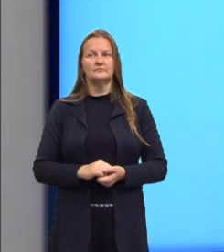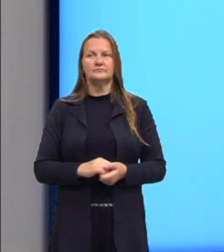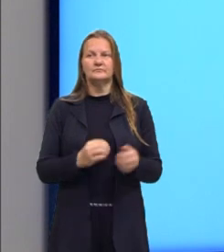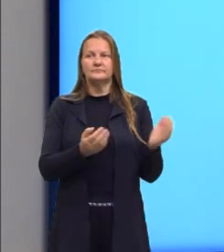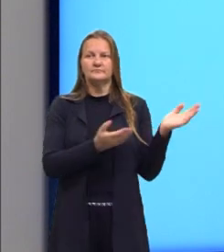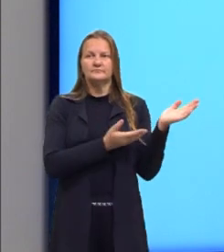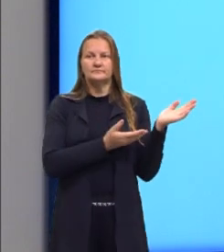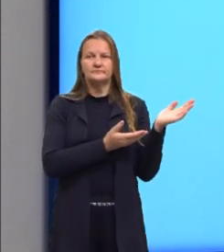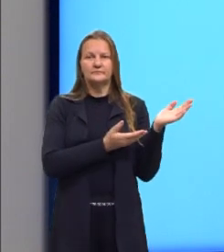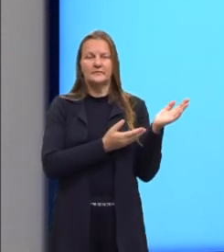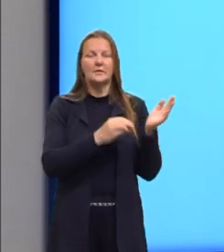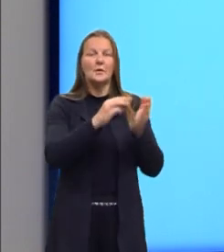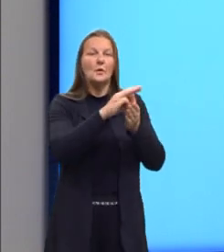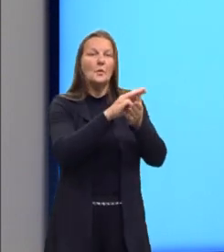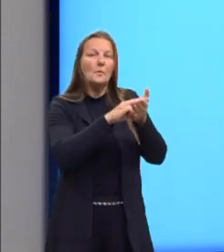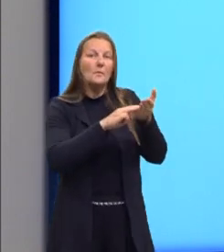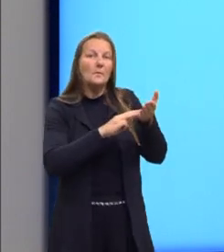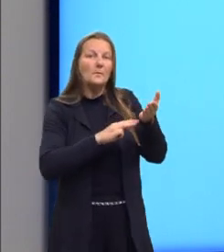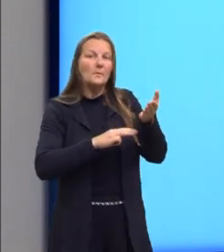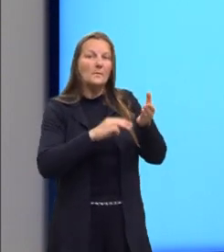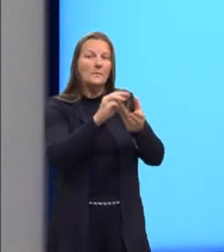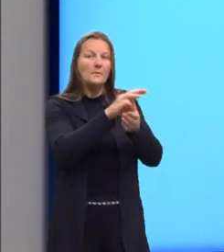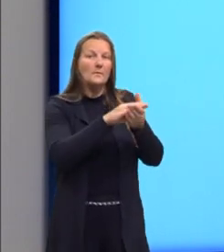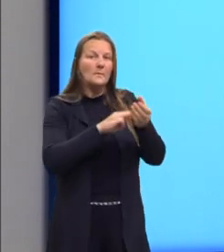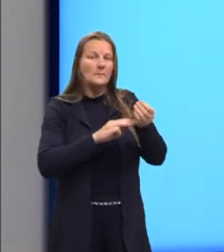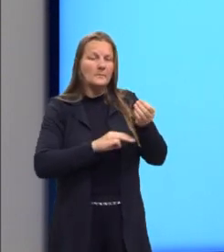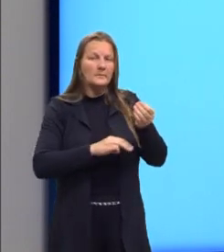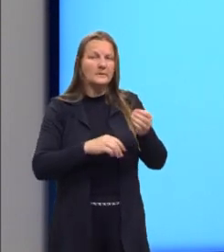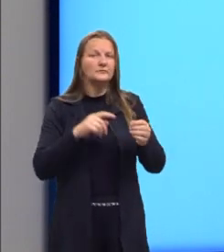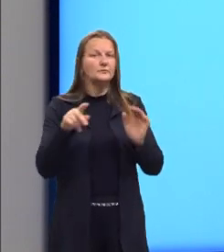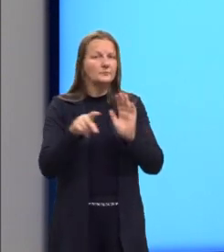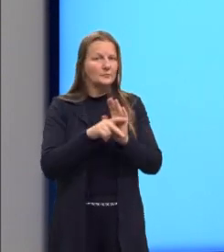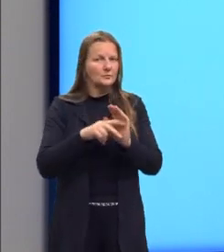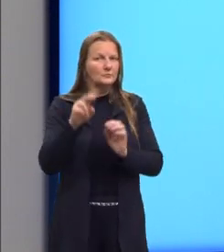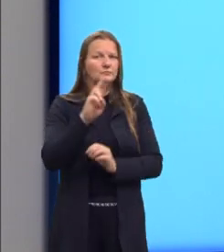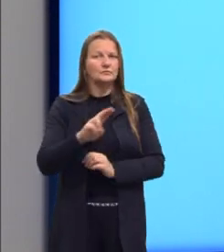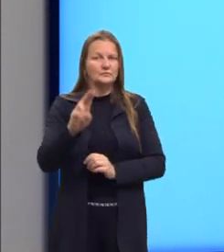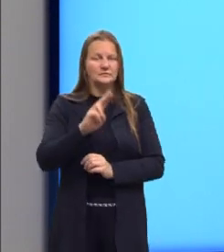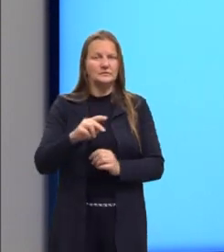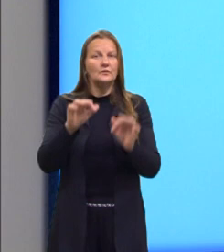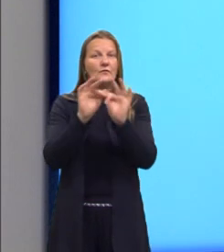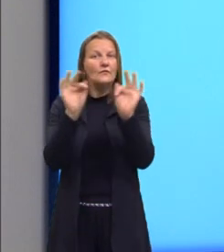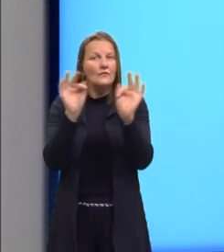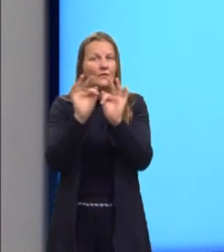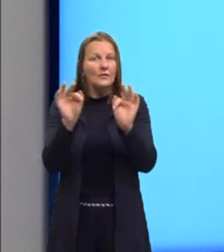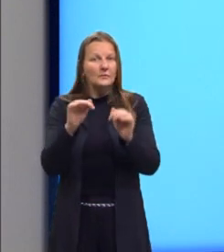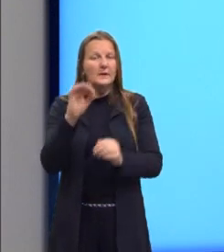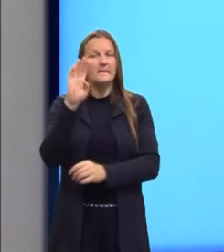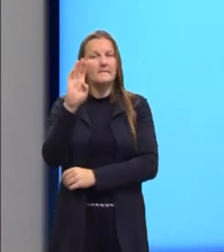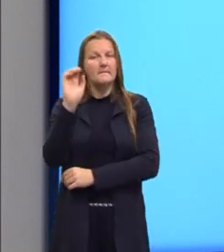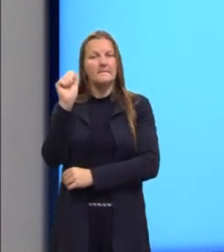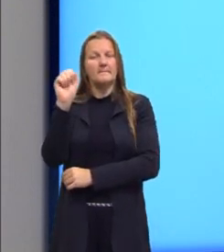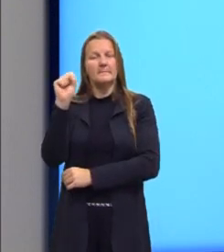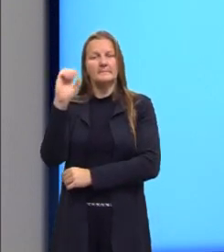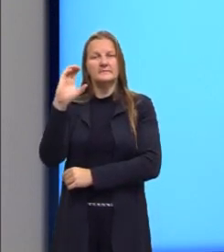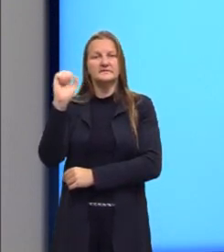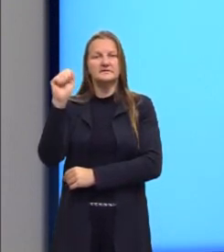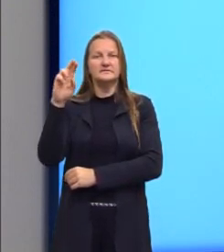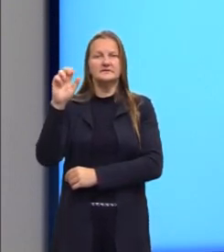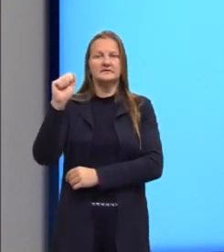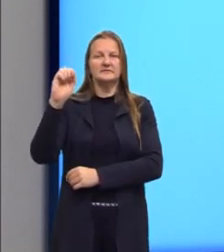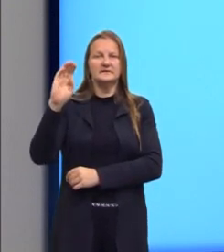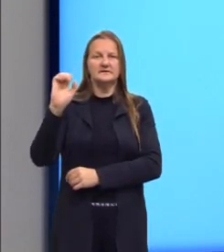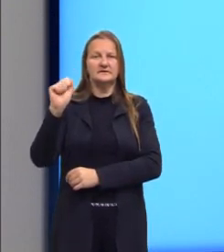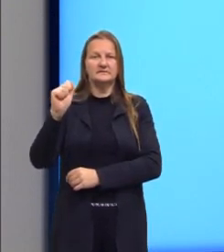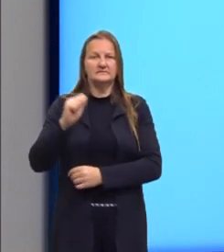Aqui o método que eu trouxe para vocês hoje é o método utilizando a nossa fórmula de Bhaskara. A fórmula de